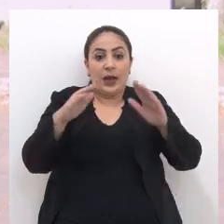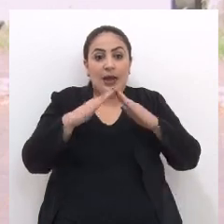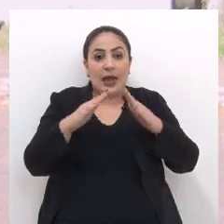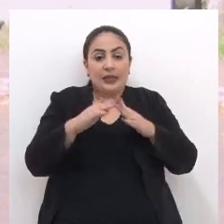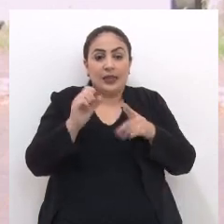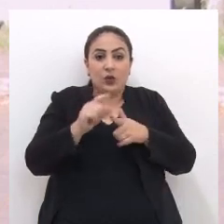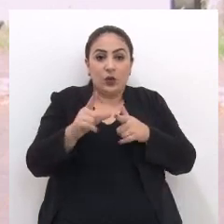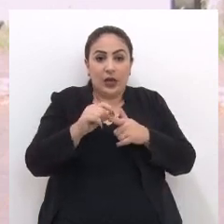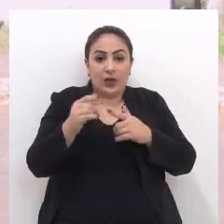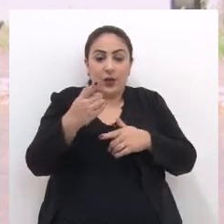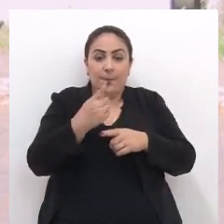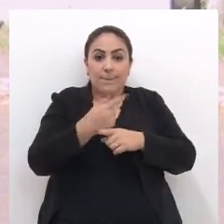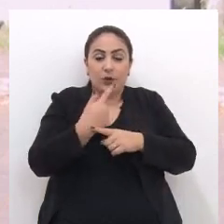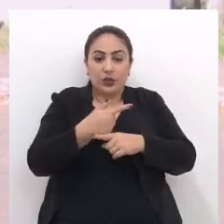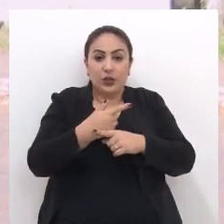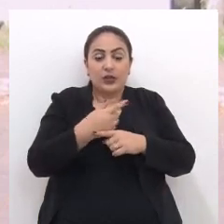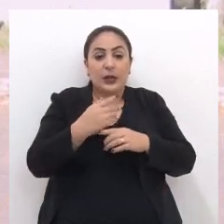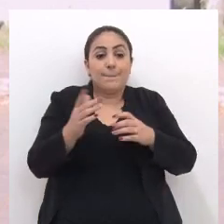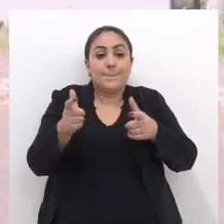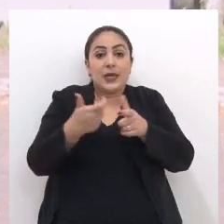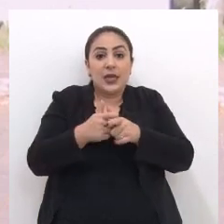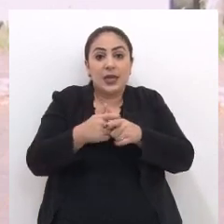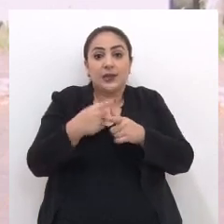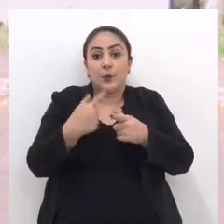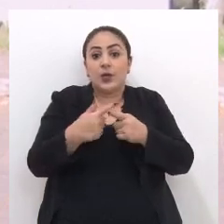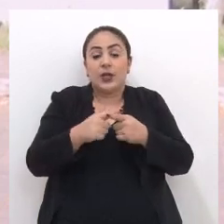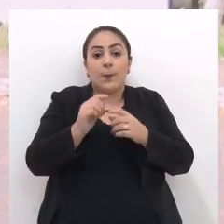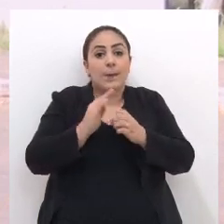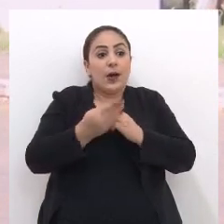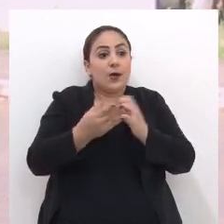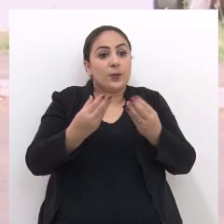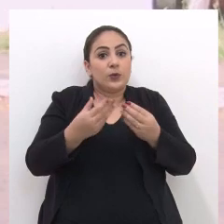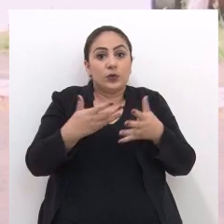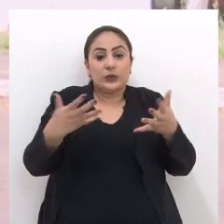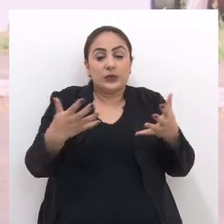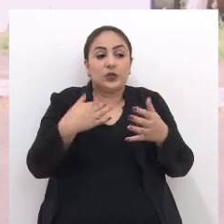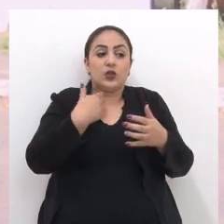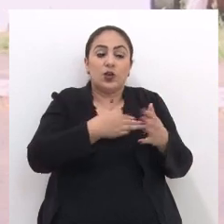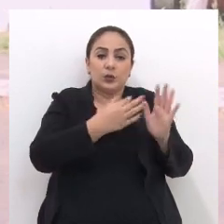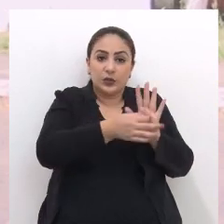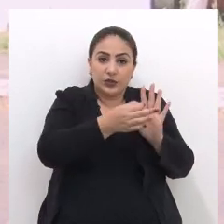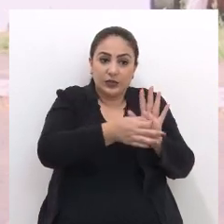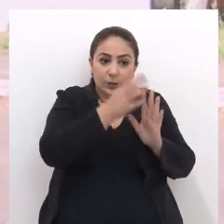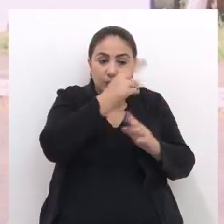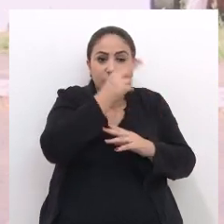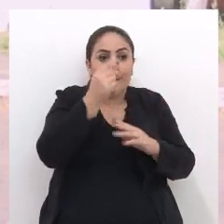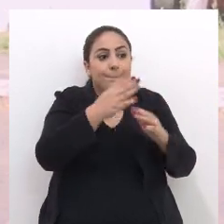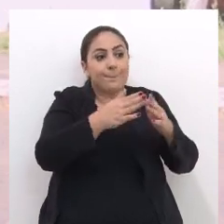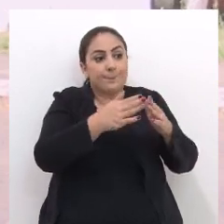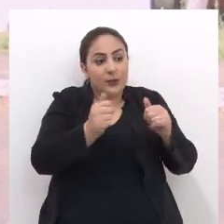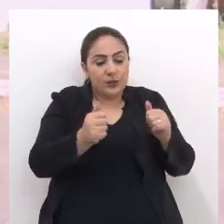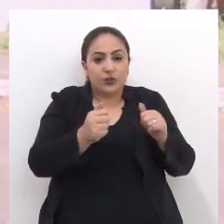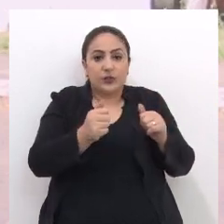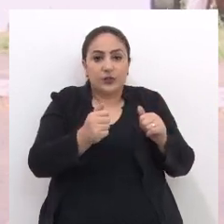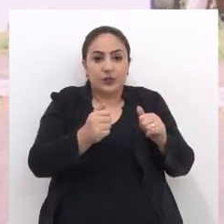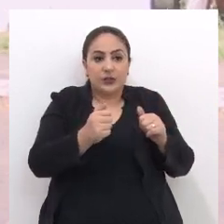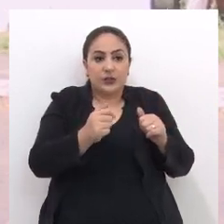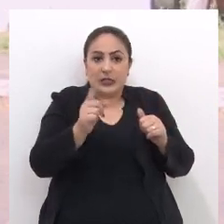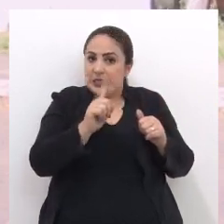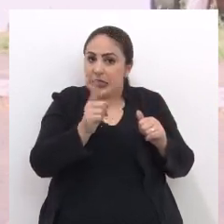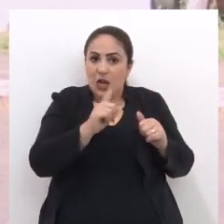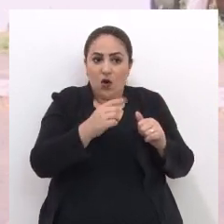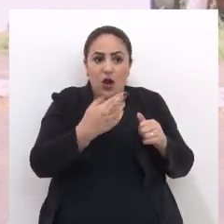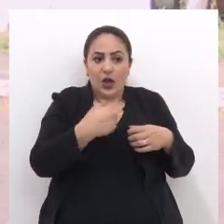alugada que está pequena para o tamanho do bairro, que cresceu muito, essa é a demanda da comunidade. Então, nós temos uma indicação ao Executivo pedindo então